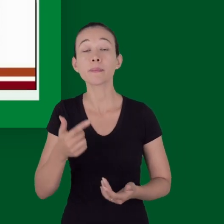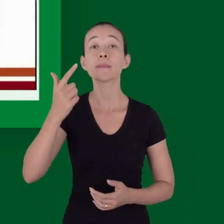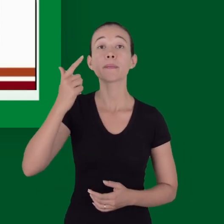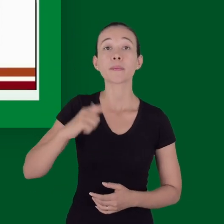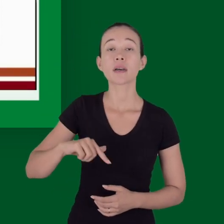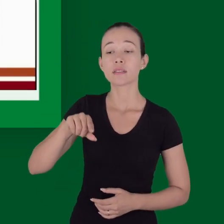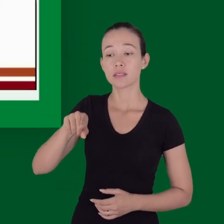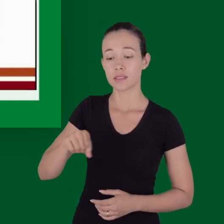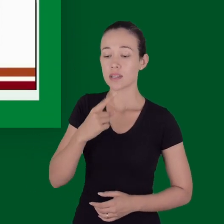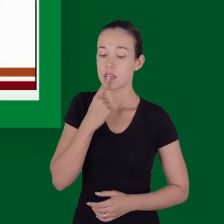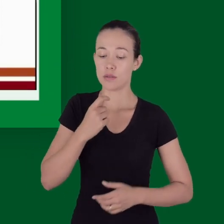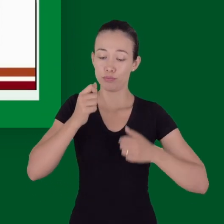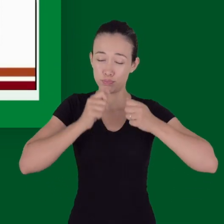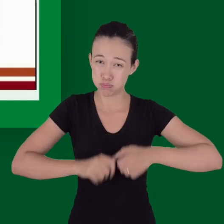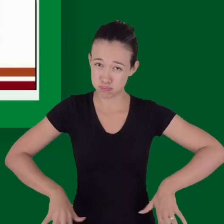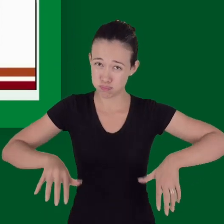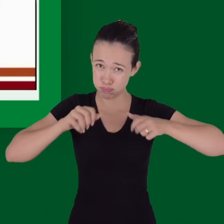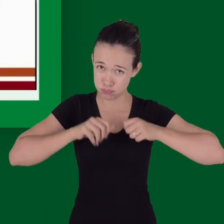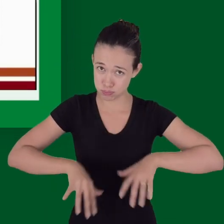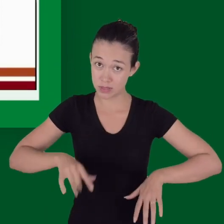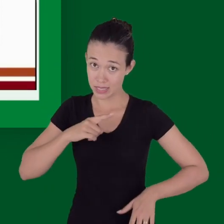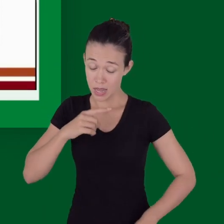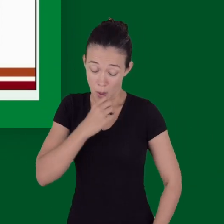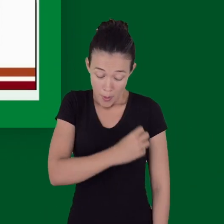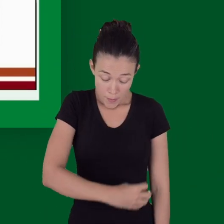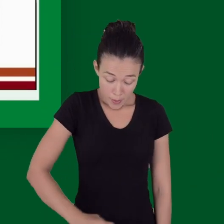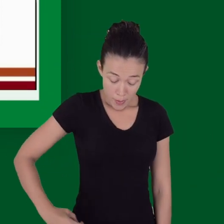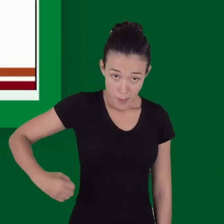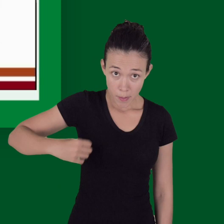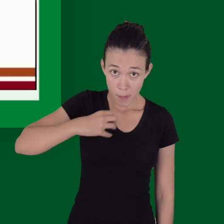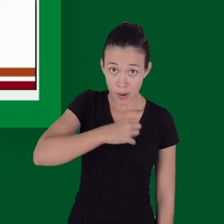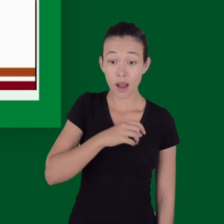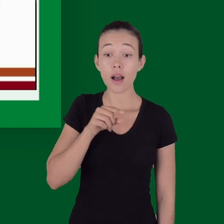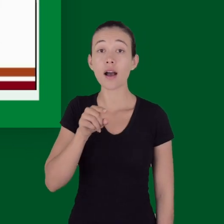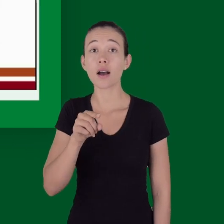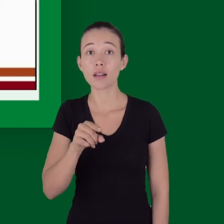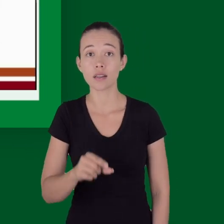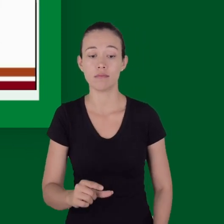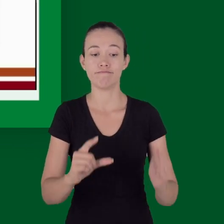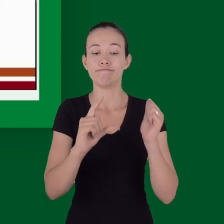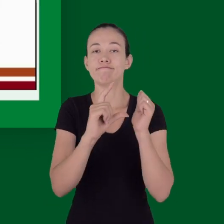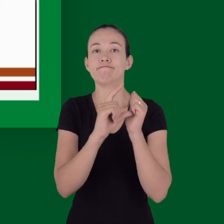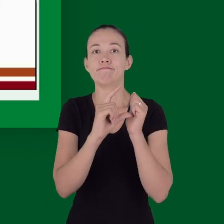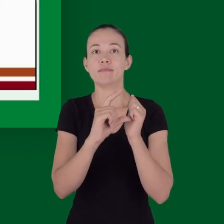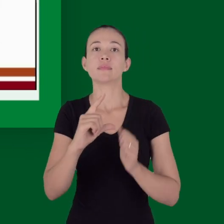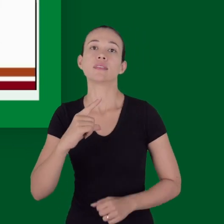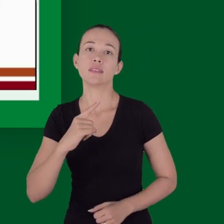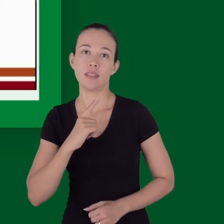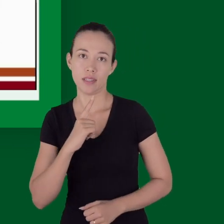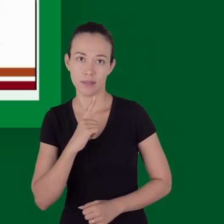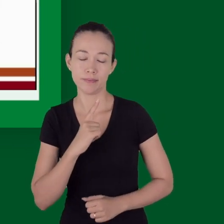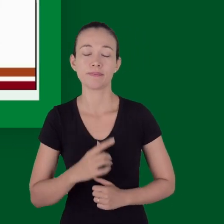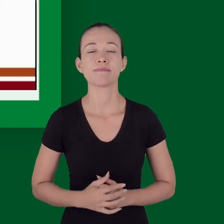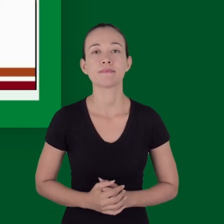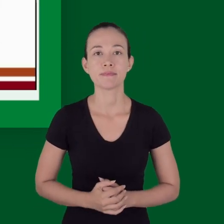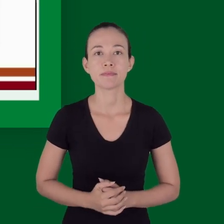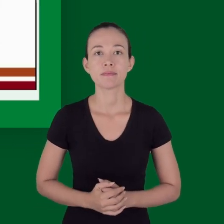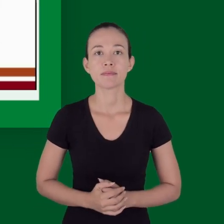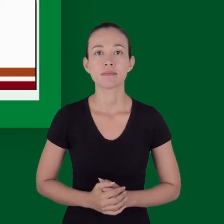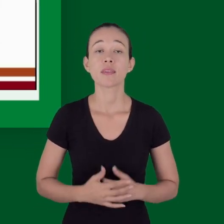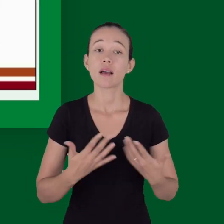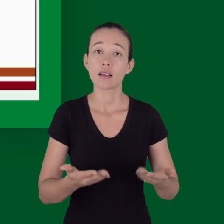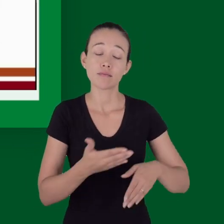devido ao quadro de hemorragia o choque o próprio choque ele vai causar acidose e